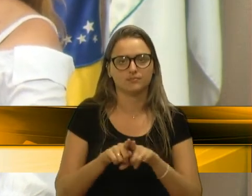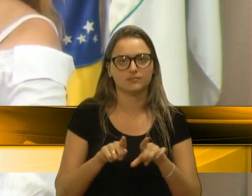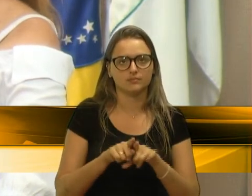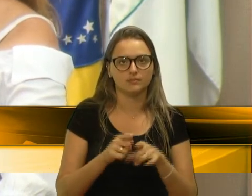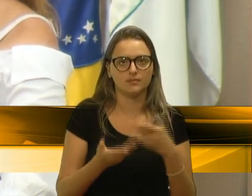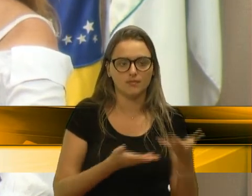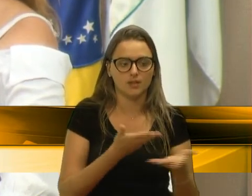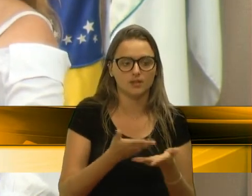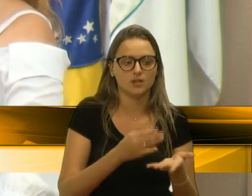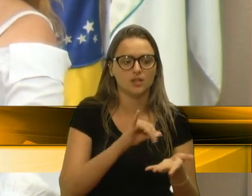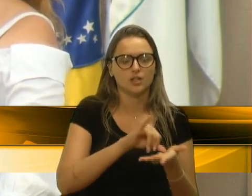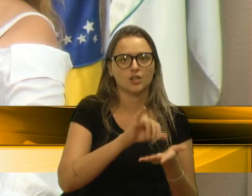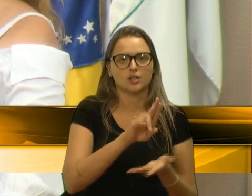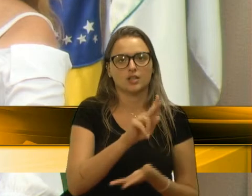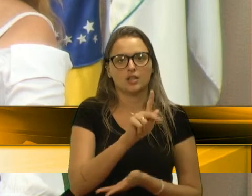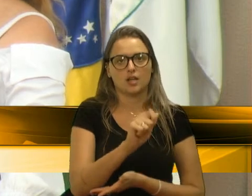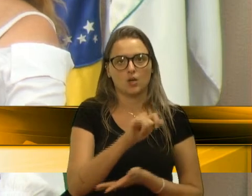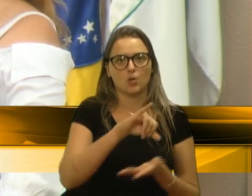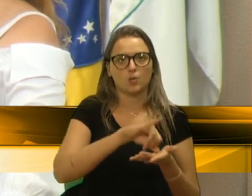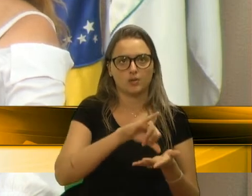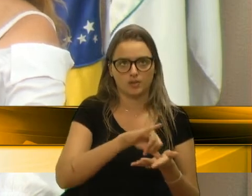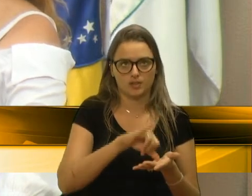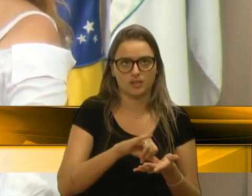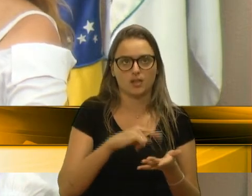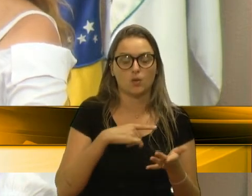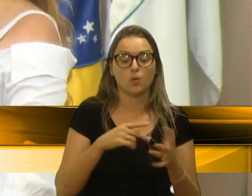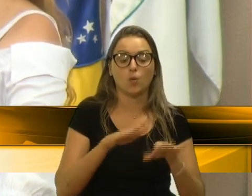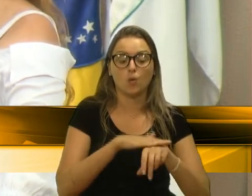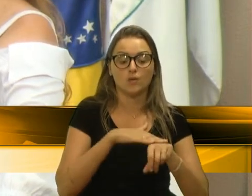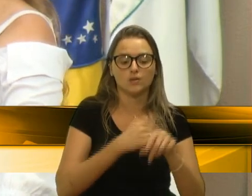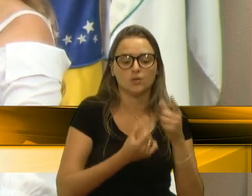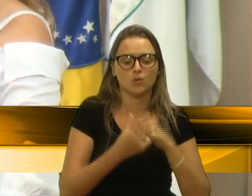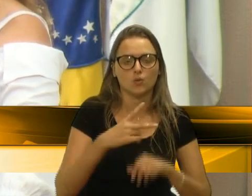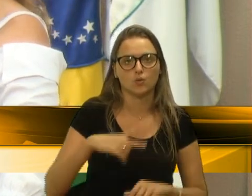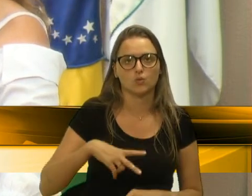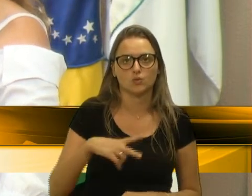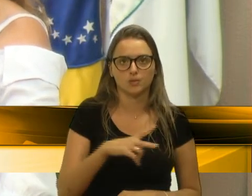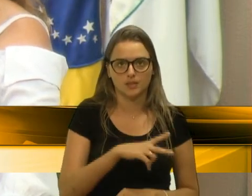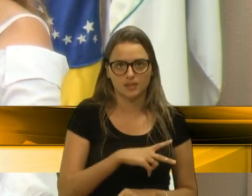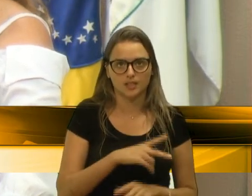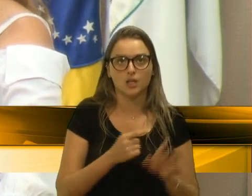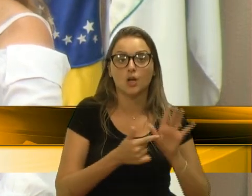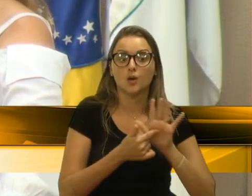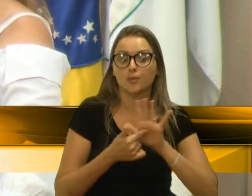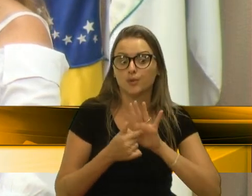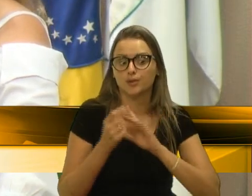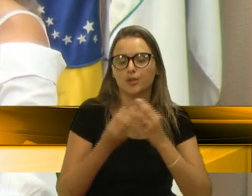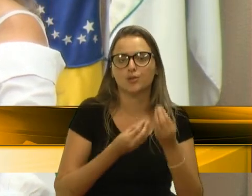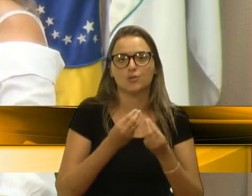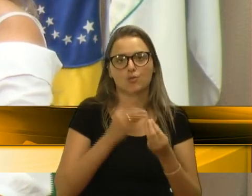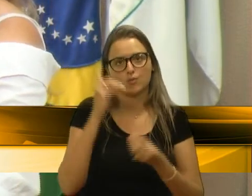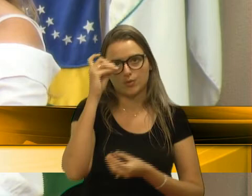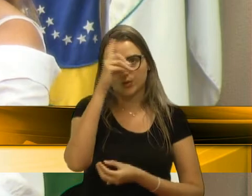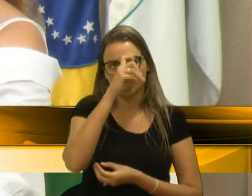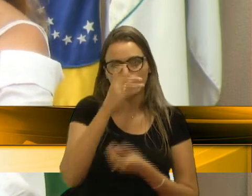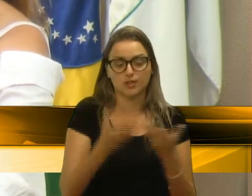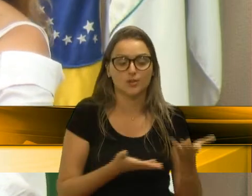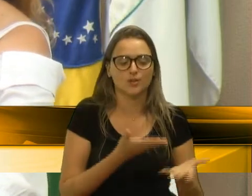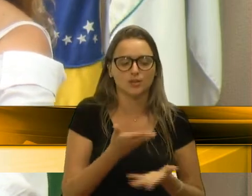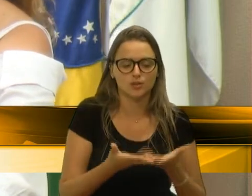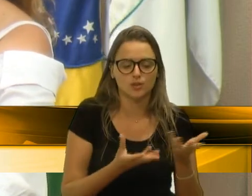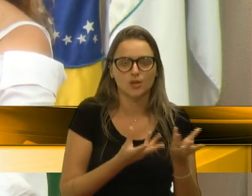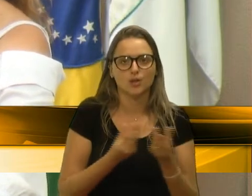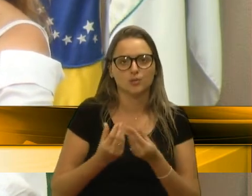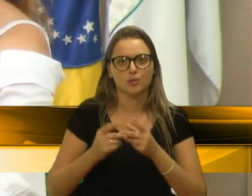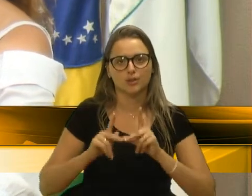na UPA Central com a equipe, com os pacientes que relataram a dificuldade com relação ao atendimento, muitos aguardando